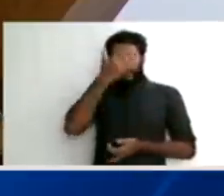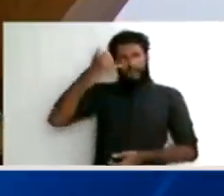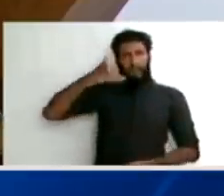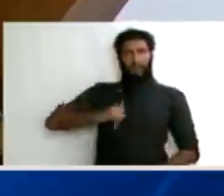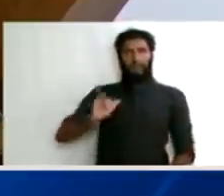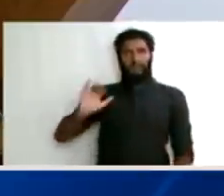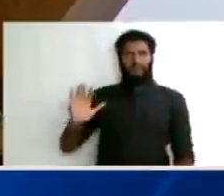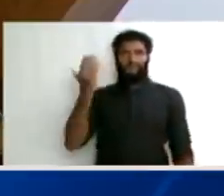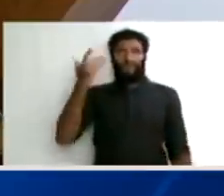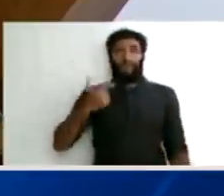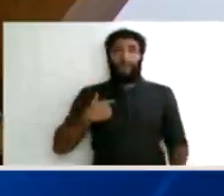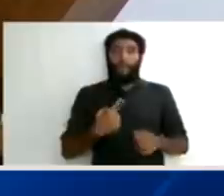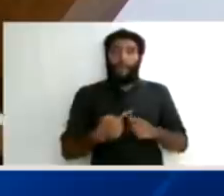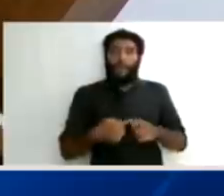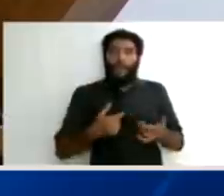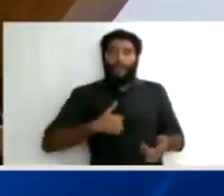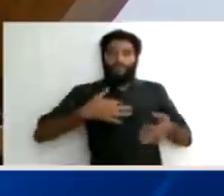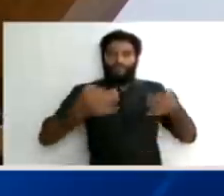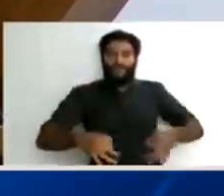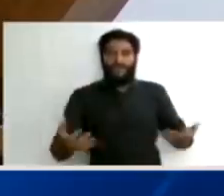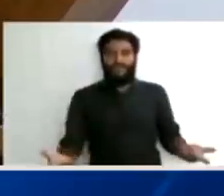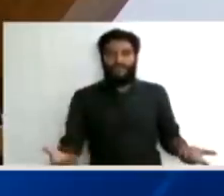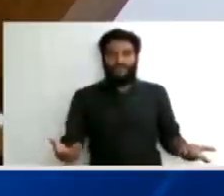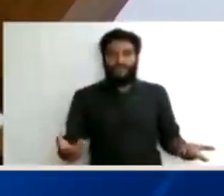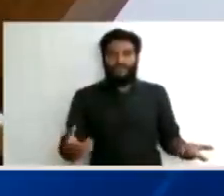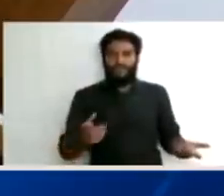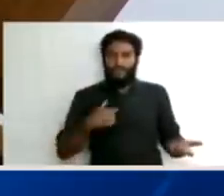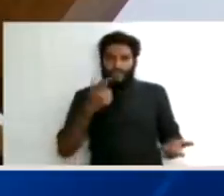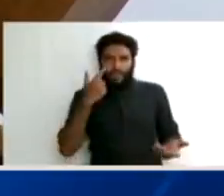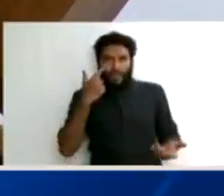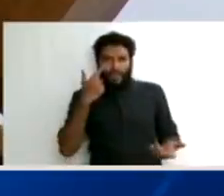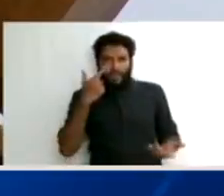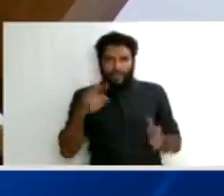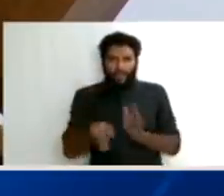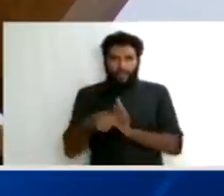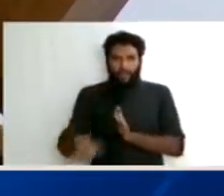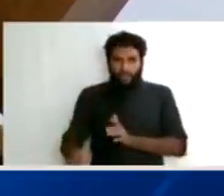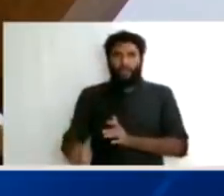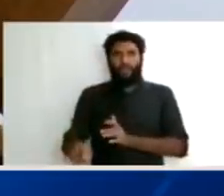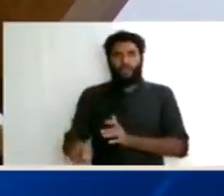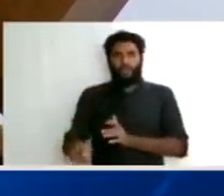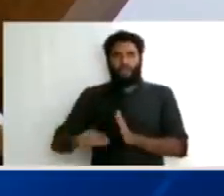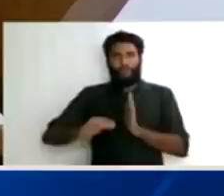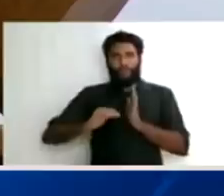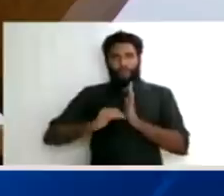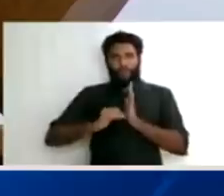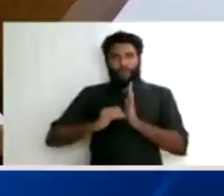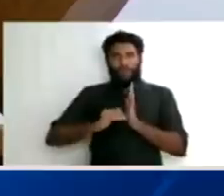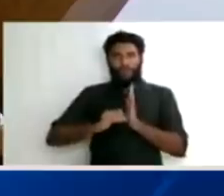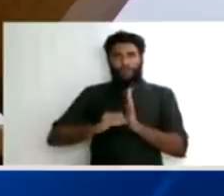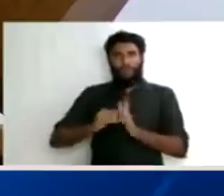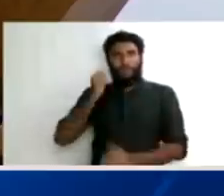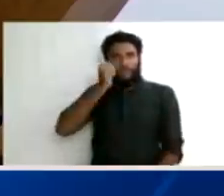momento que ele entende que não vai convalidar essas provas, a instrução é reiniciada. As partes vão